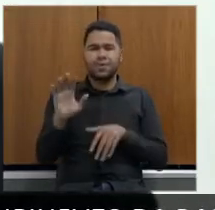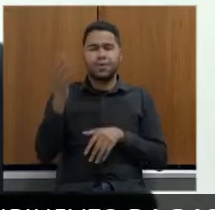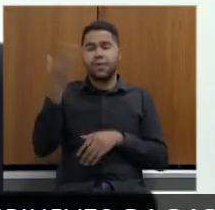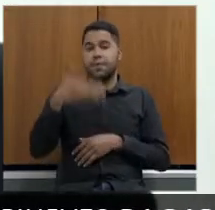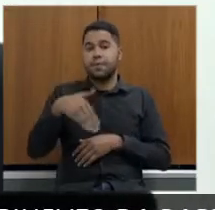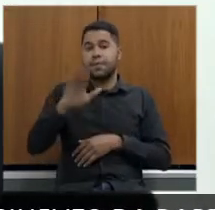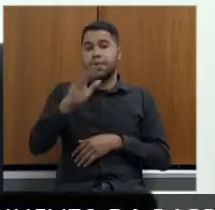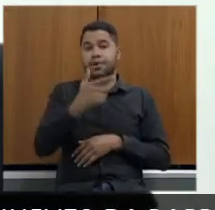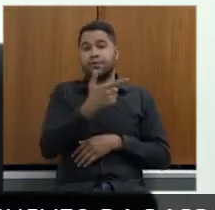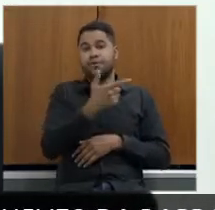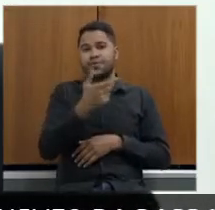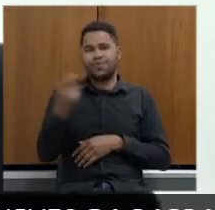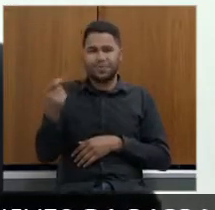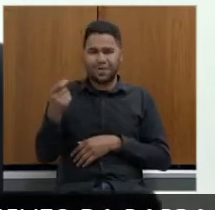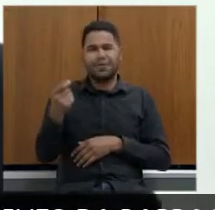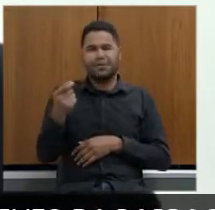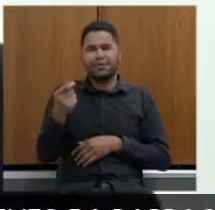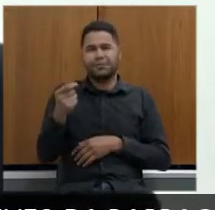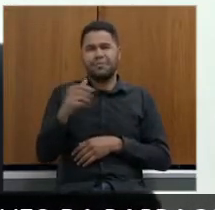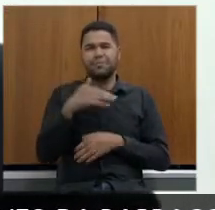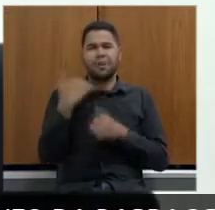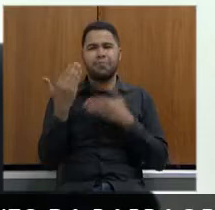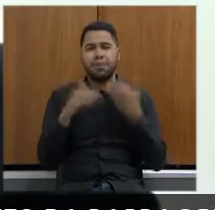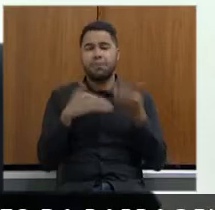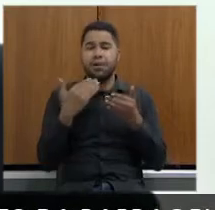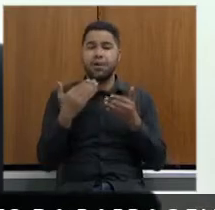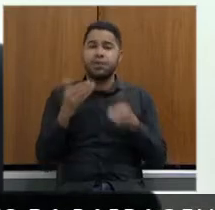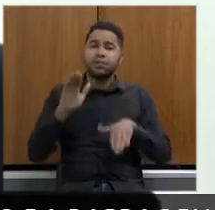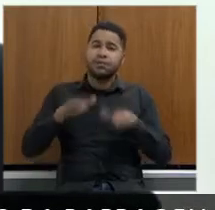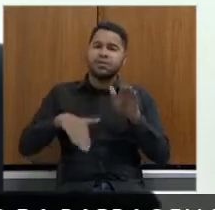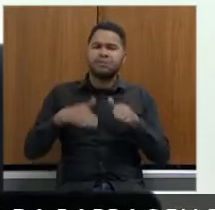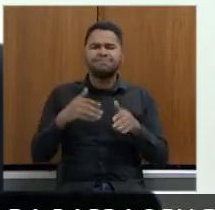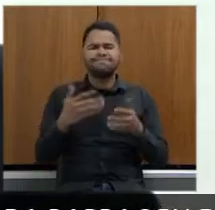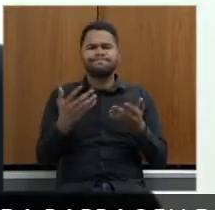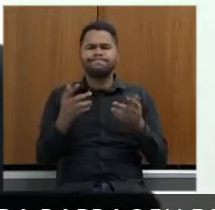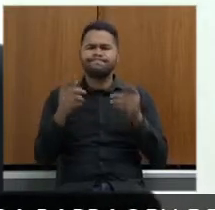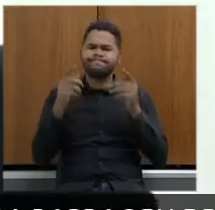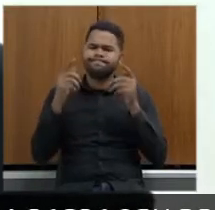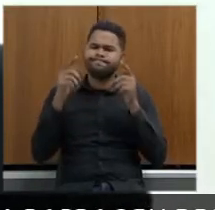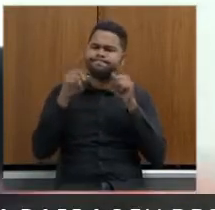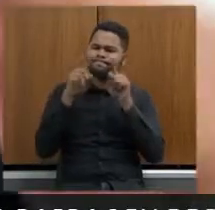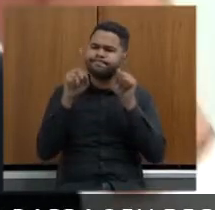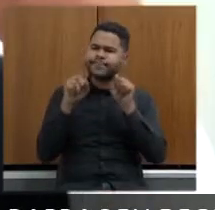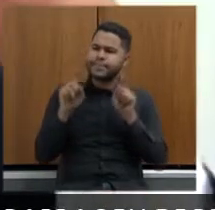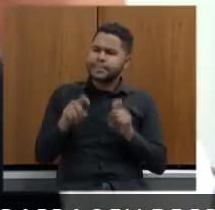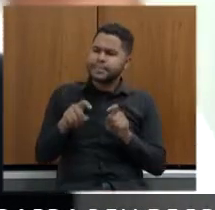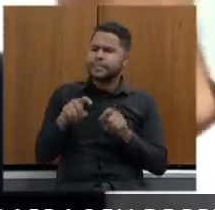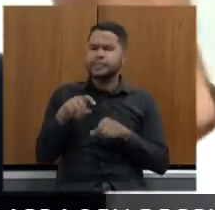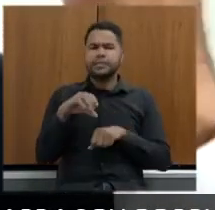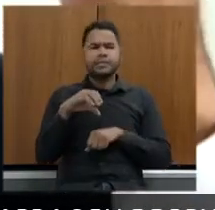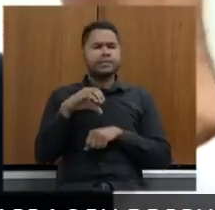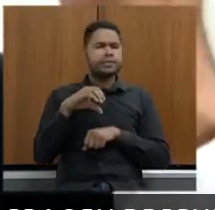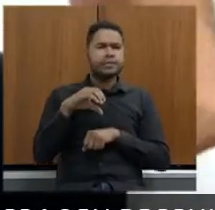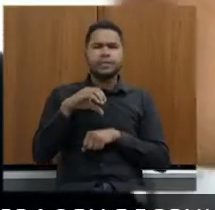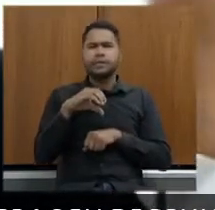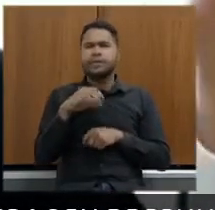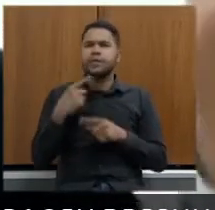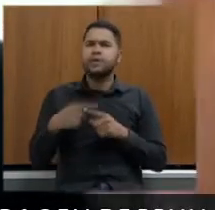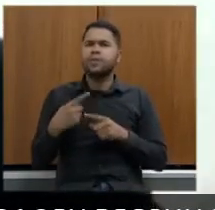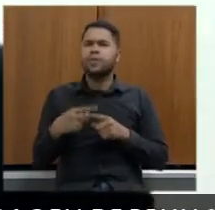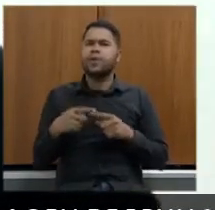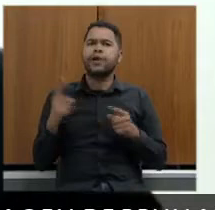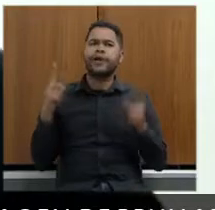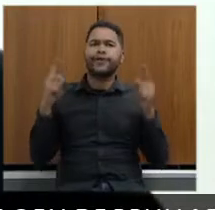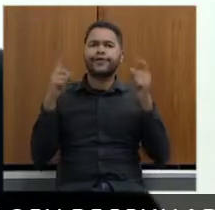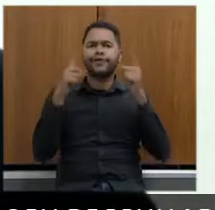200 vítimas e a gente às vezes ainda fica intrigado pensando porque de tamanha dificuldade